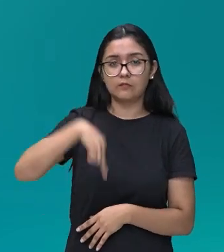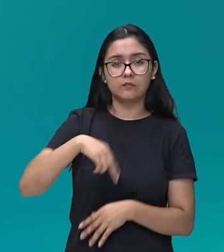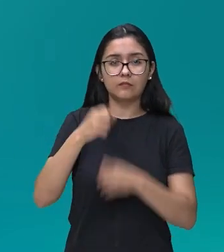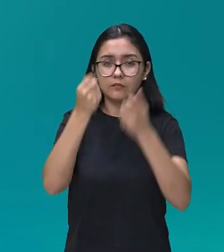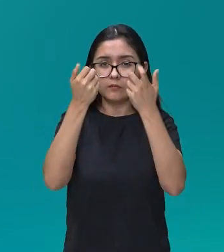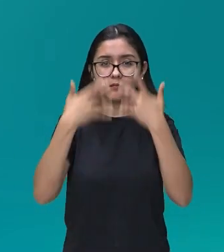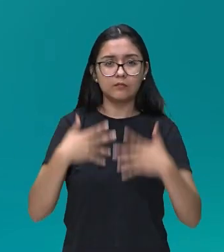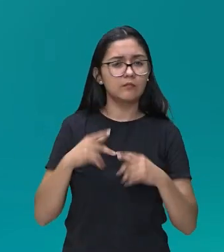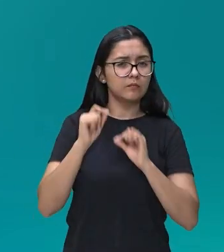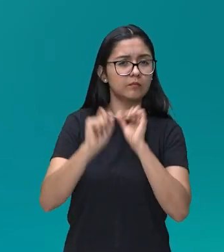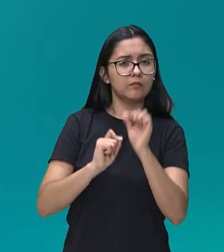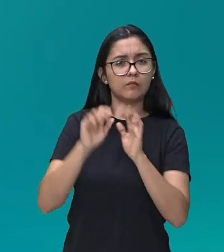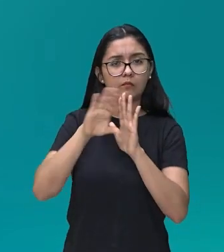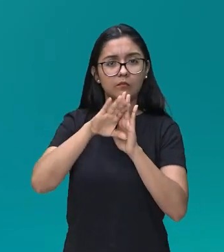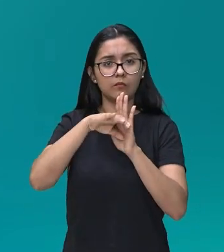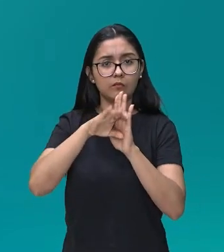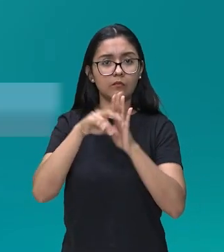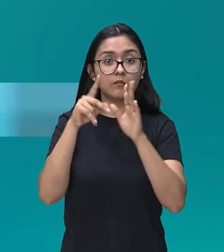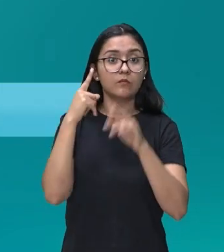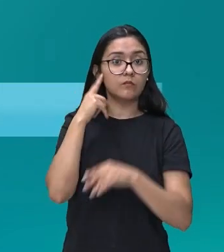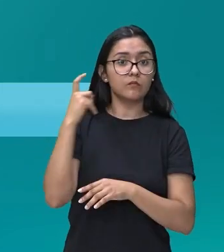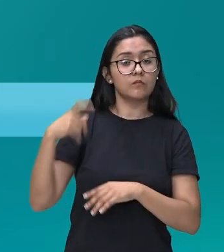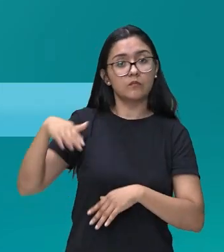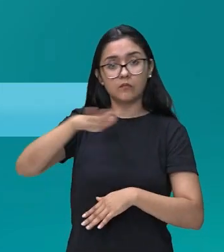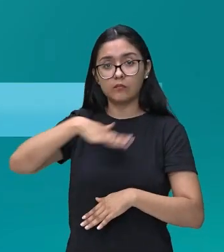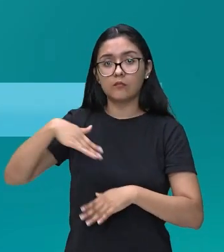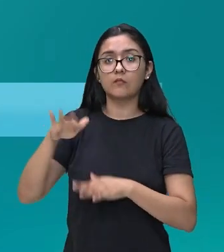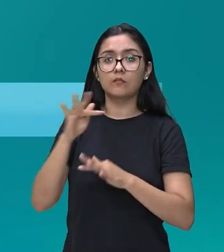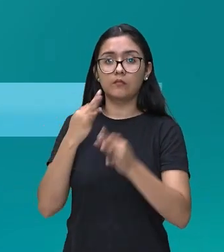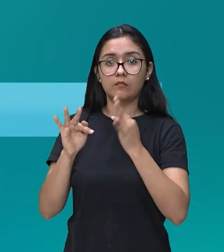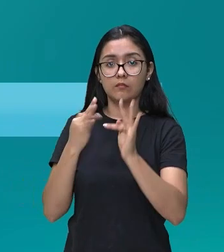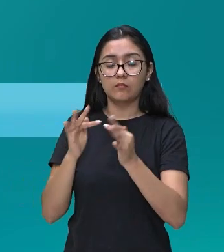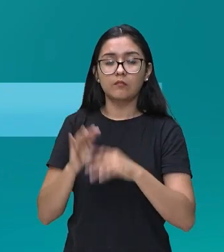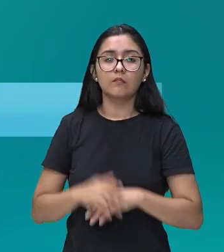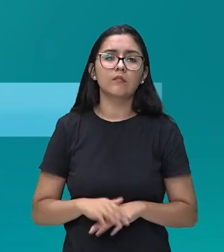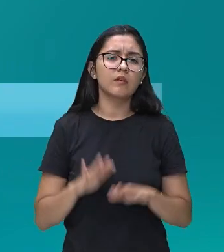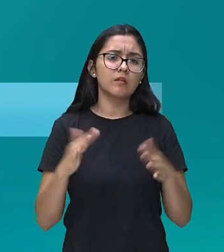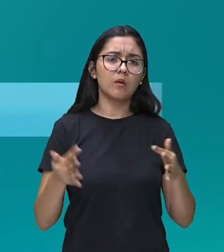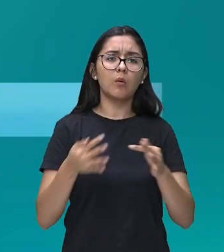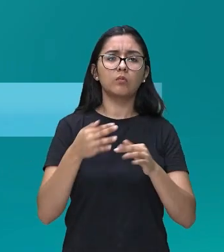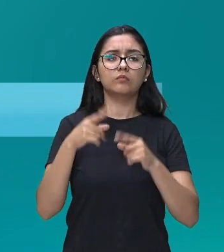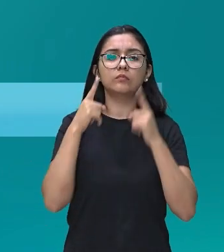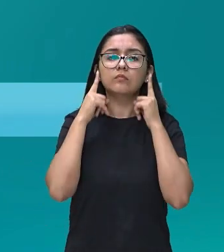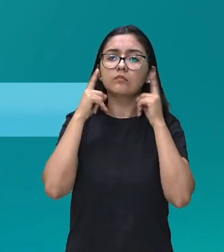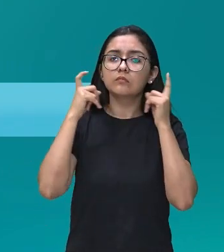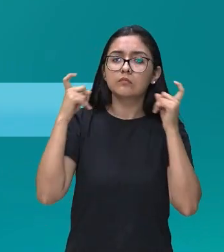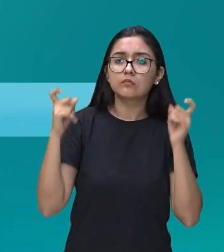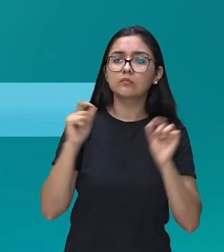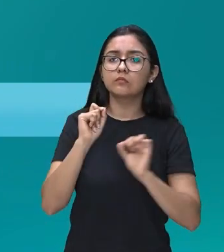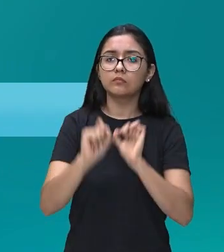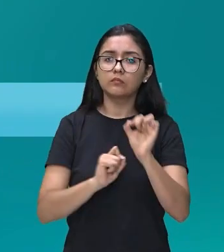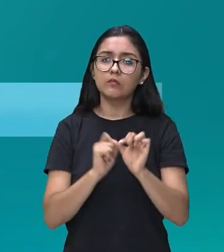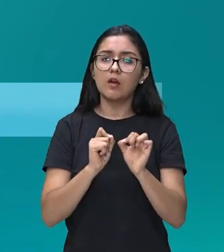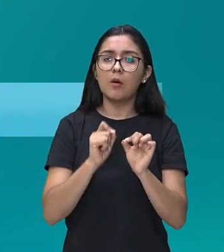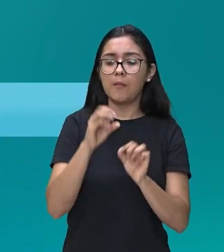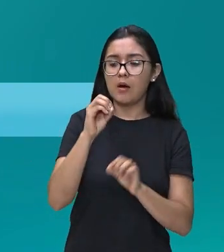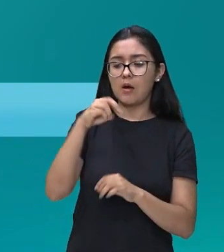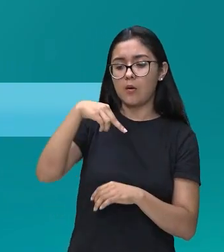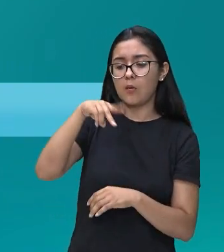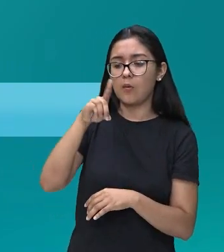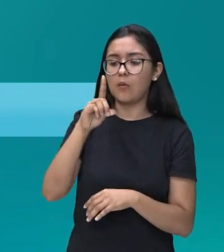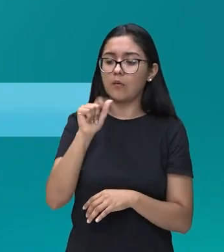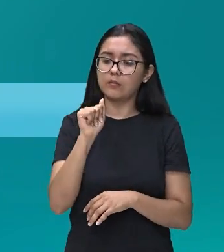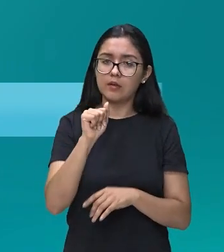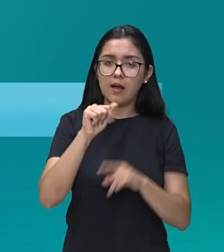vocês um pouquinho sobre o conceito de som na Física. O som, na verdade, ele é considerado como uma onda mecânica,